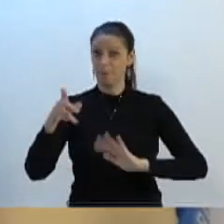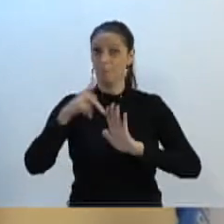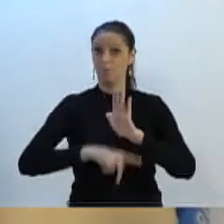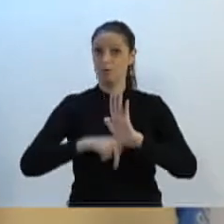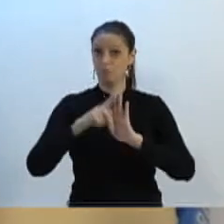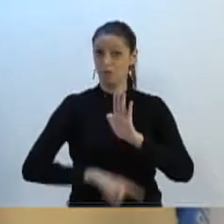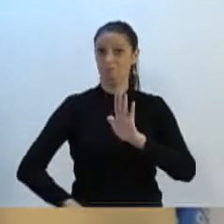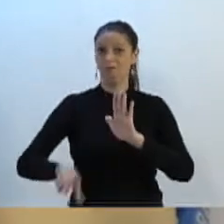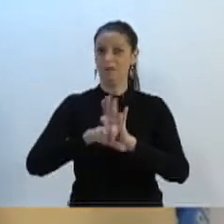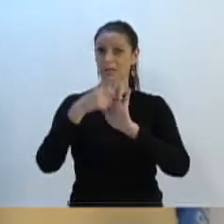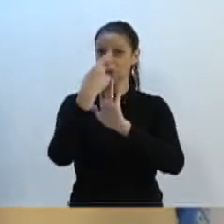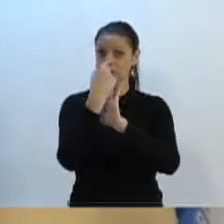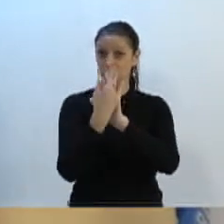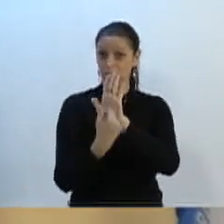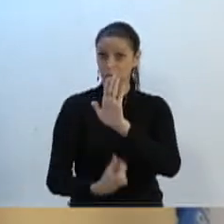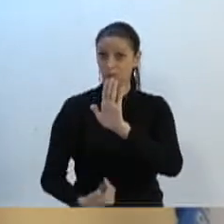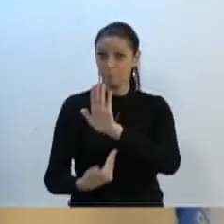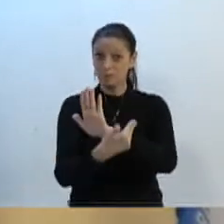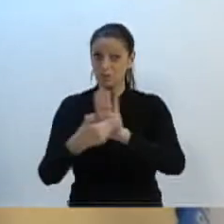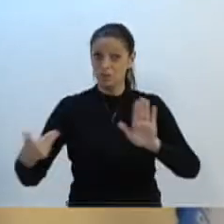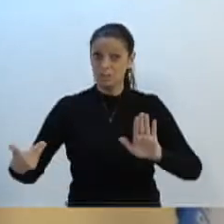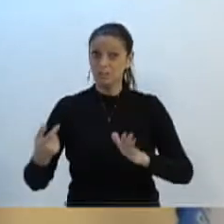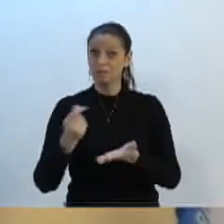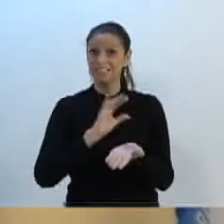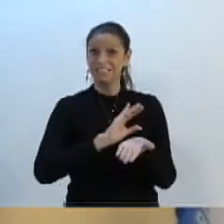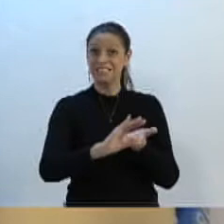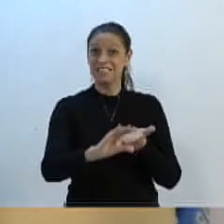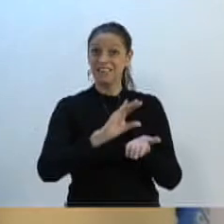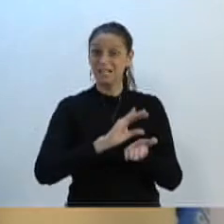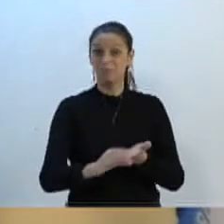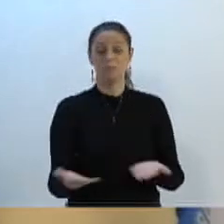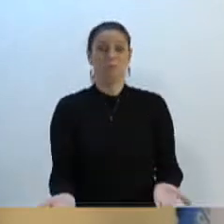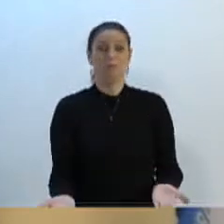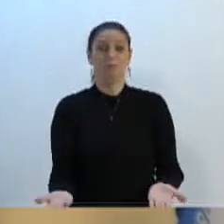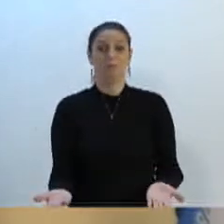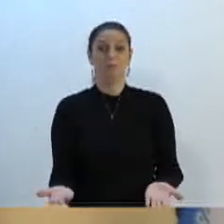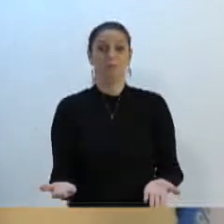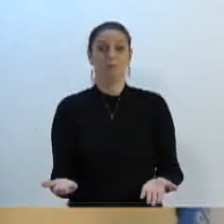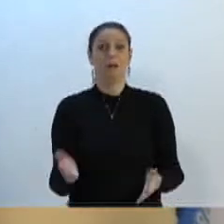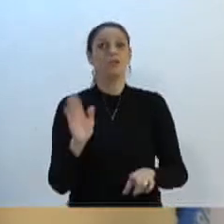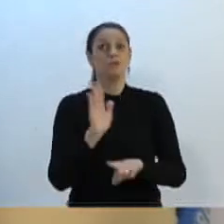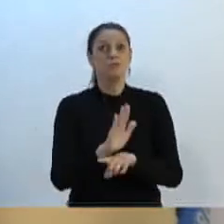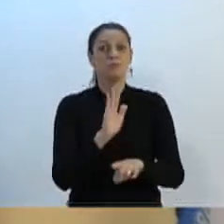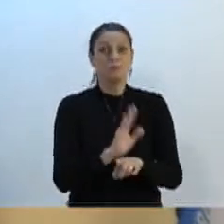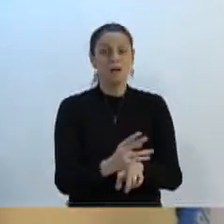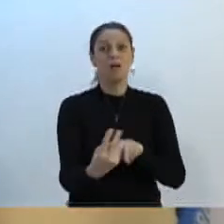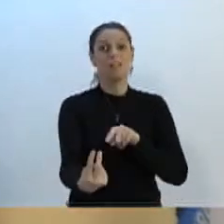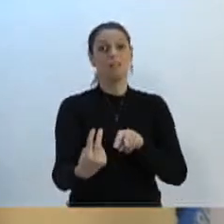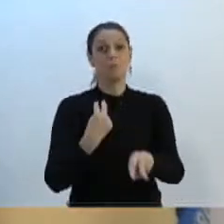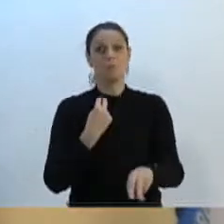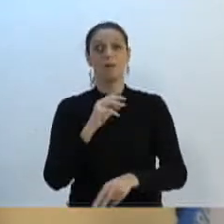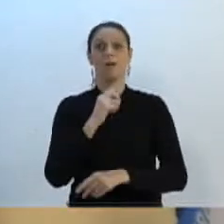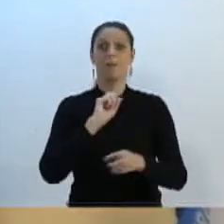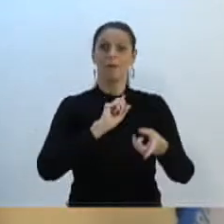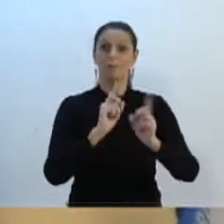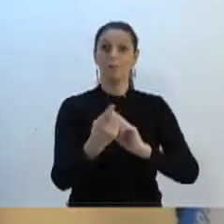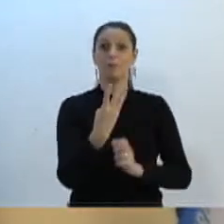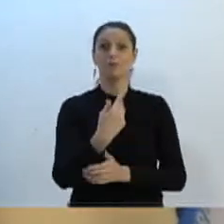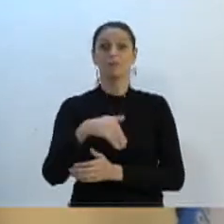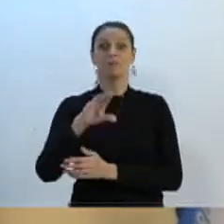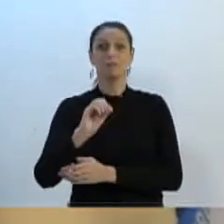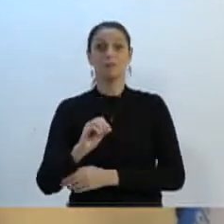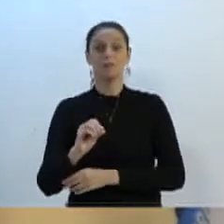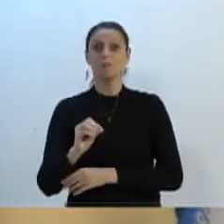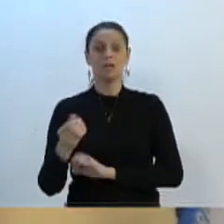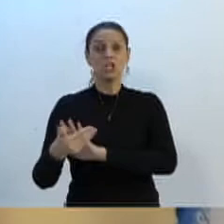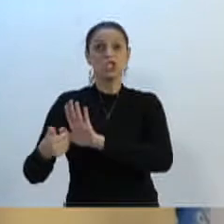orçamentária, retirando os recursos que serviriam para a duplicação da BR-470. Retirou quase